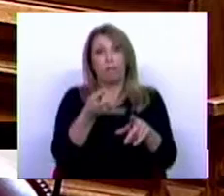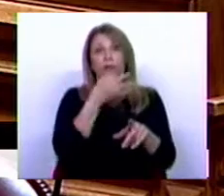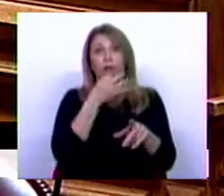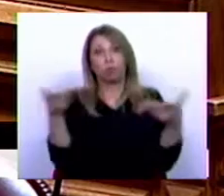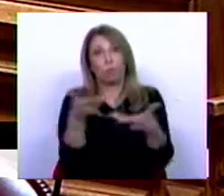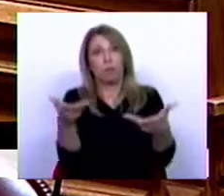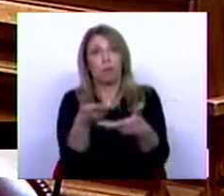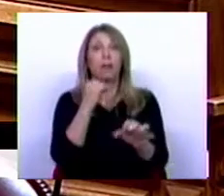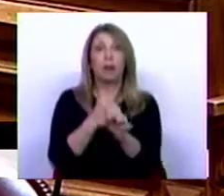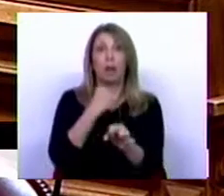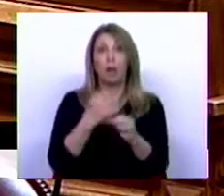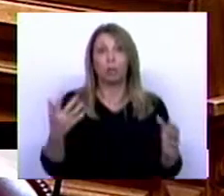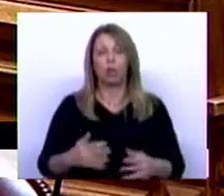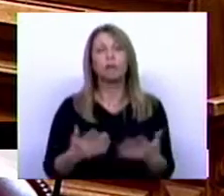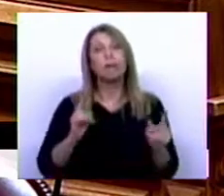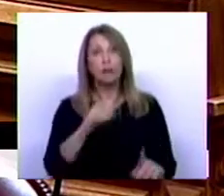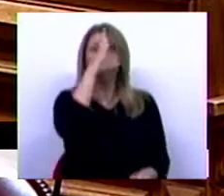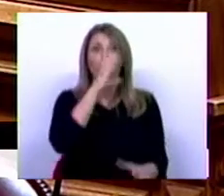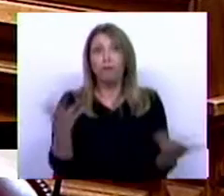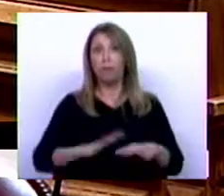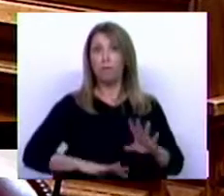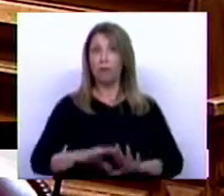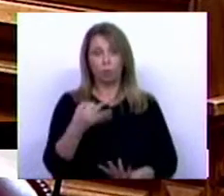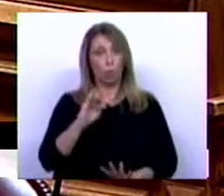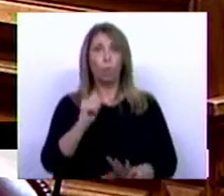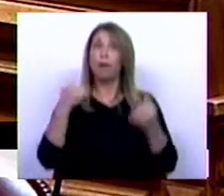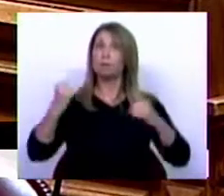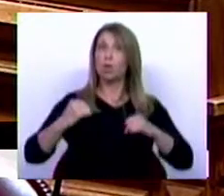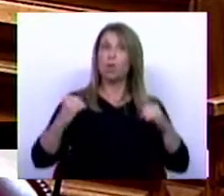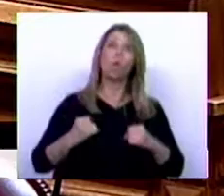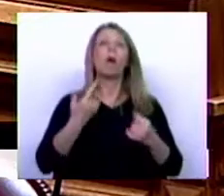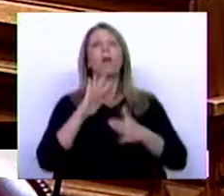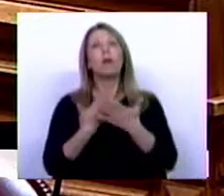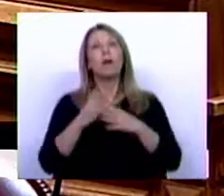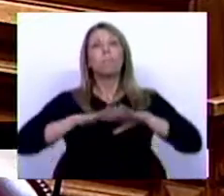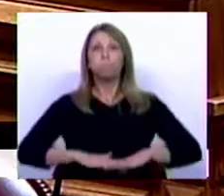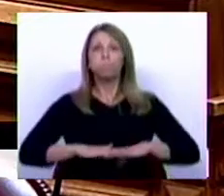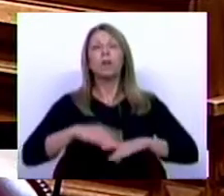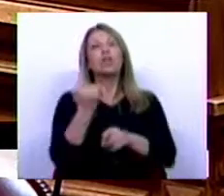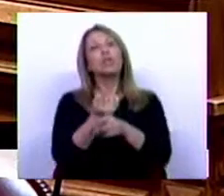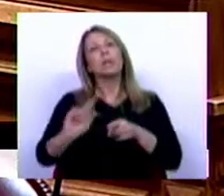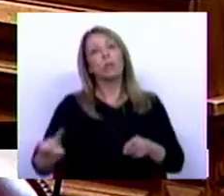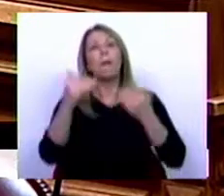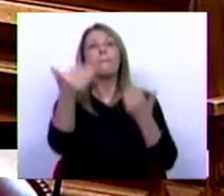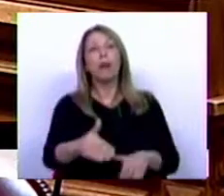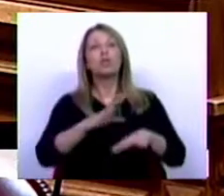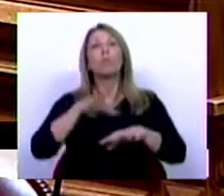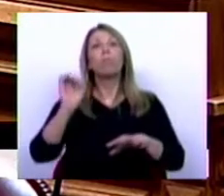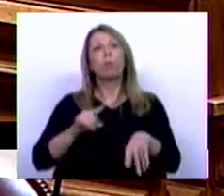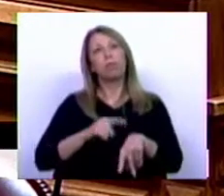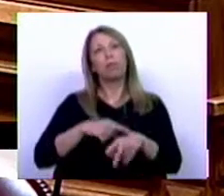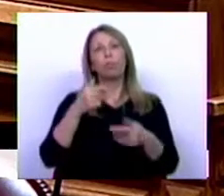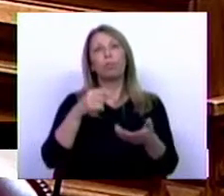por isso, é isso que o Governo faz e o PS naturalmente acompanha ao promover a suspensão excepcional dos prazos associados à supervivência e caducidade.